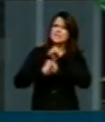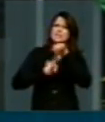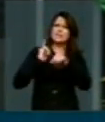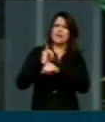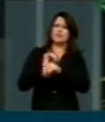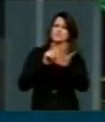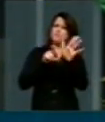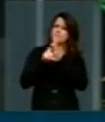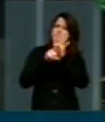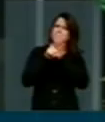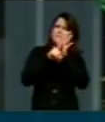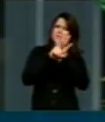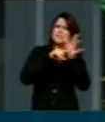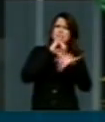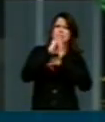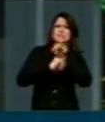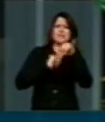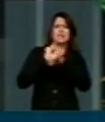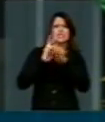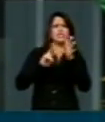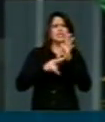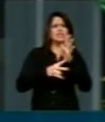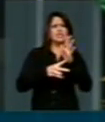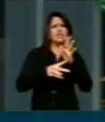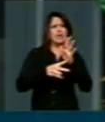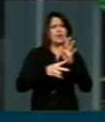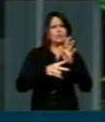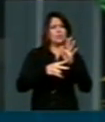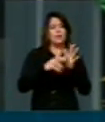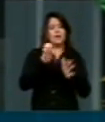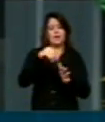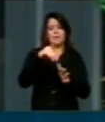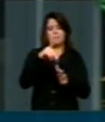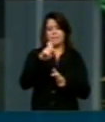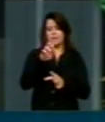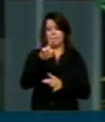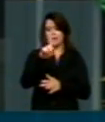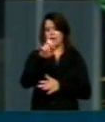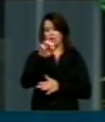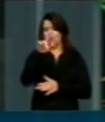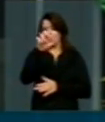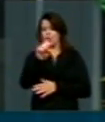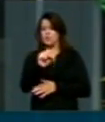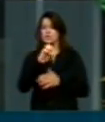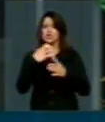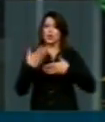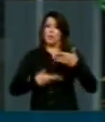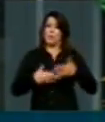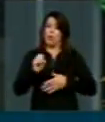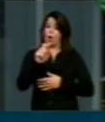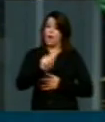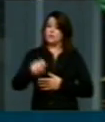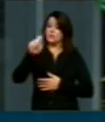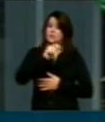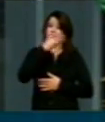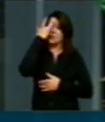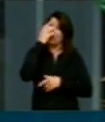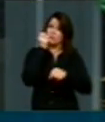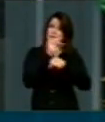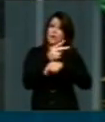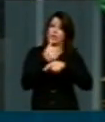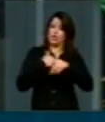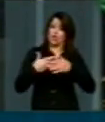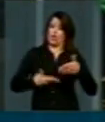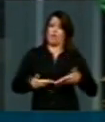dos sindicatos, dos empregadores domésticos, ou entrar nos sites das associações de empregadores domésticos. São